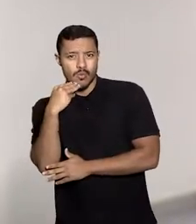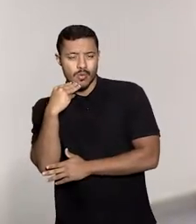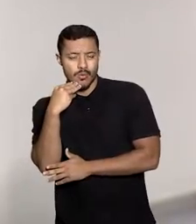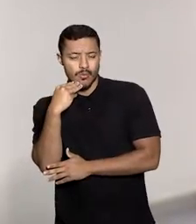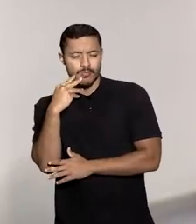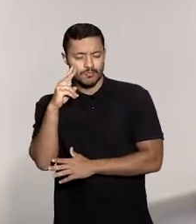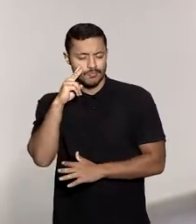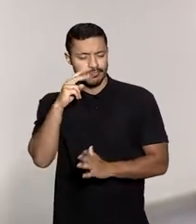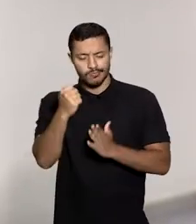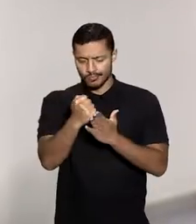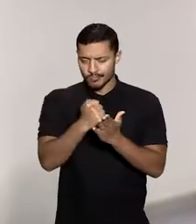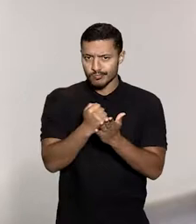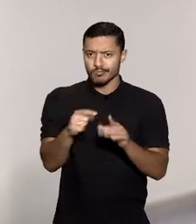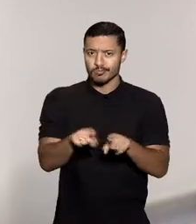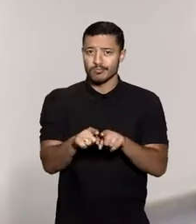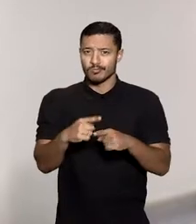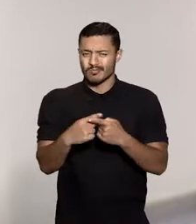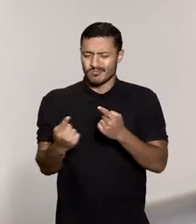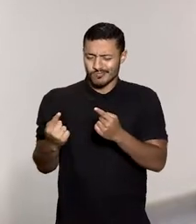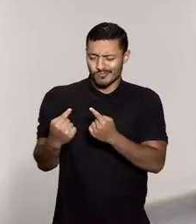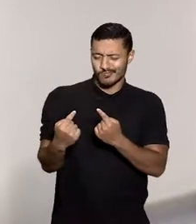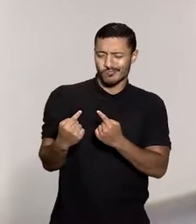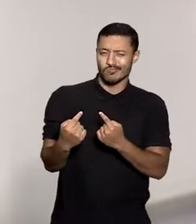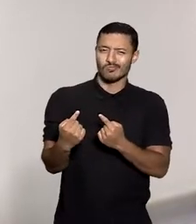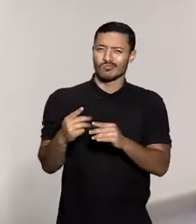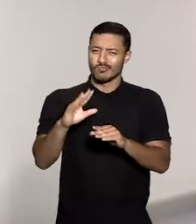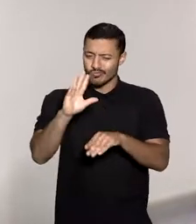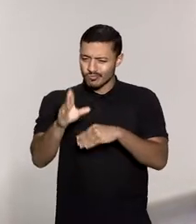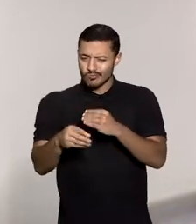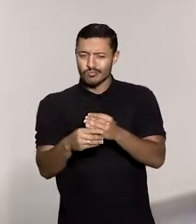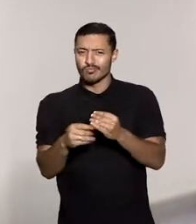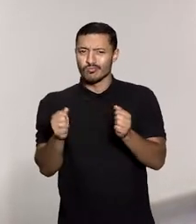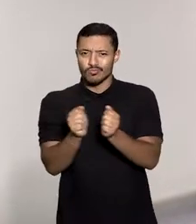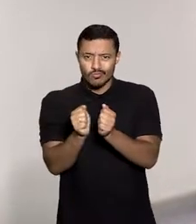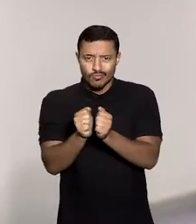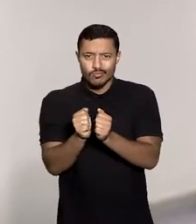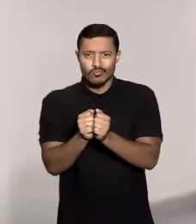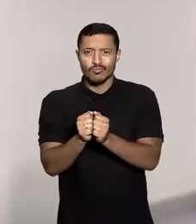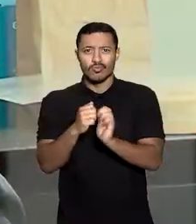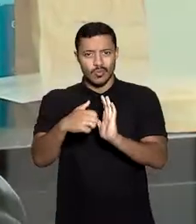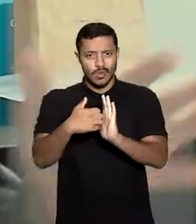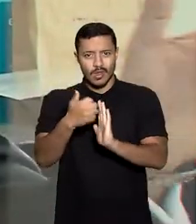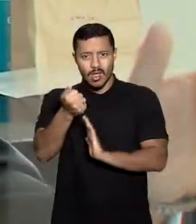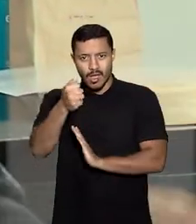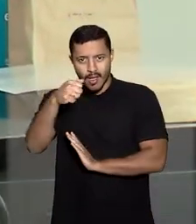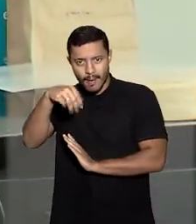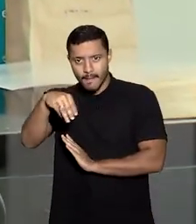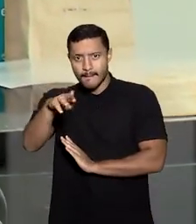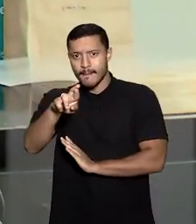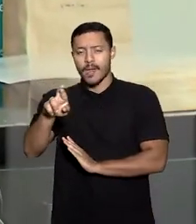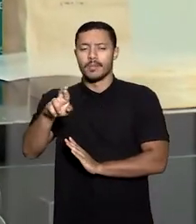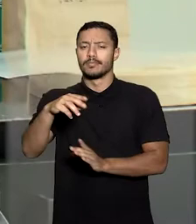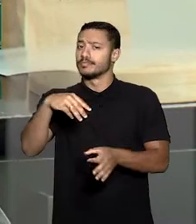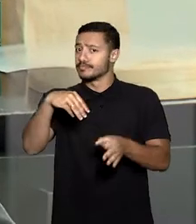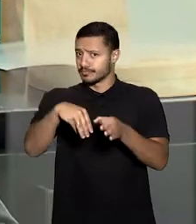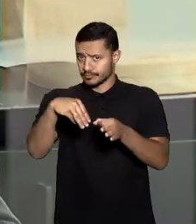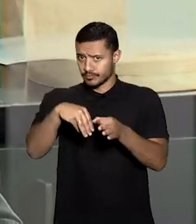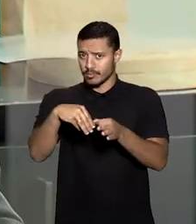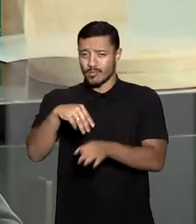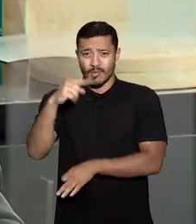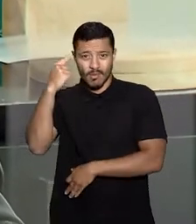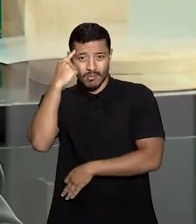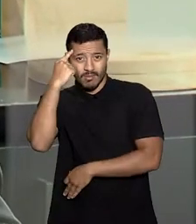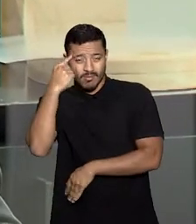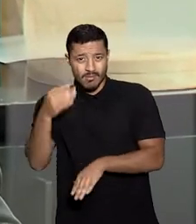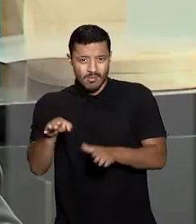contrato. Mas há controvérsia sobre o montante efetivamente devido à Âmbar. Para o ministro Humberto Martins, as